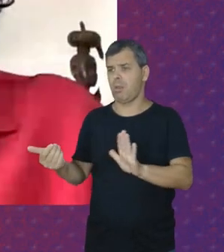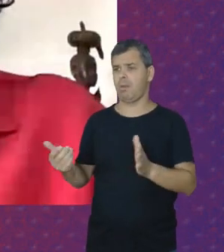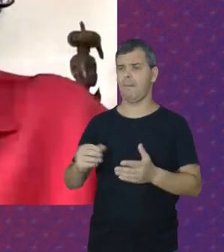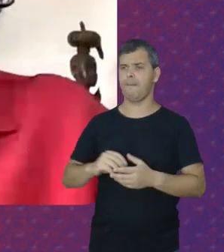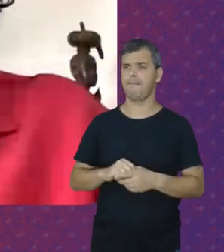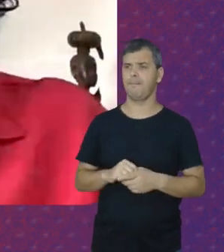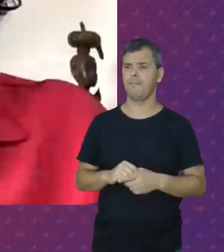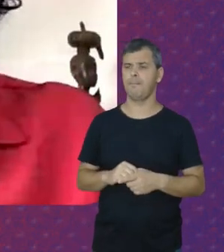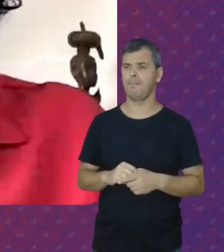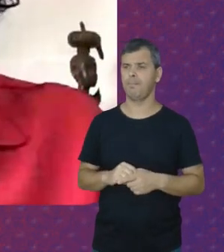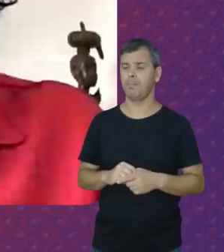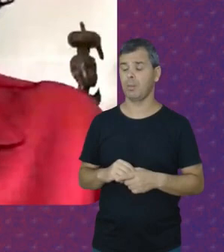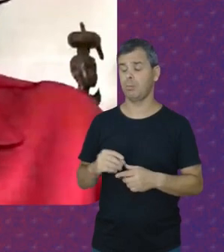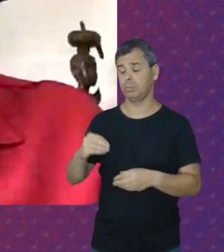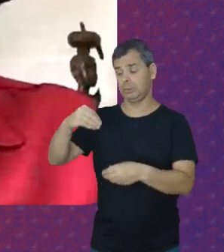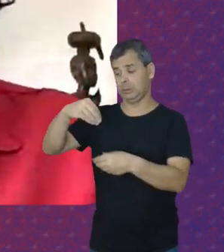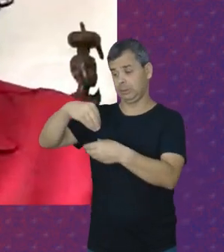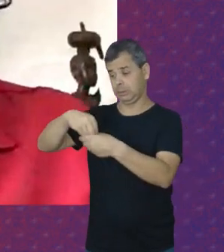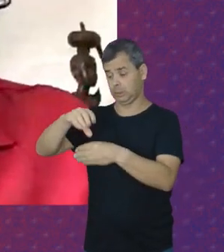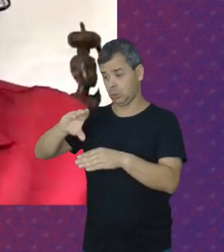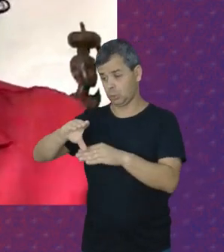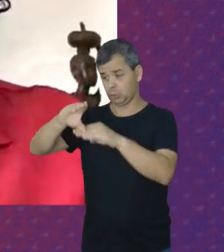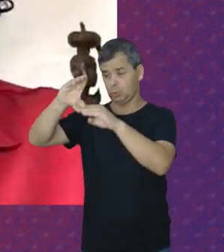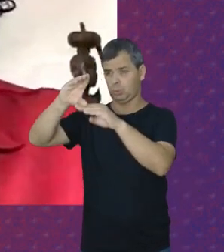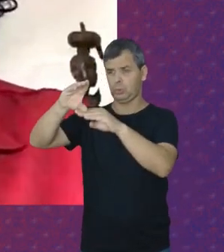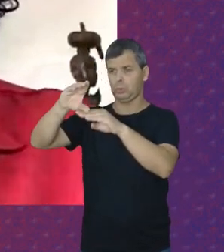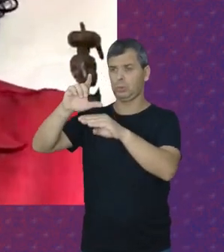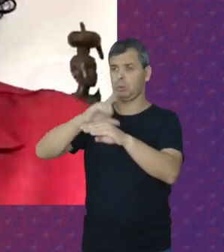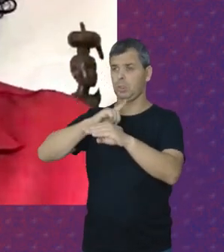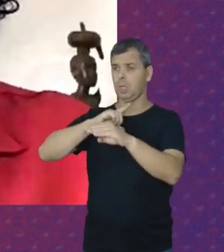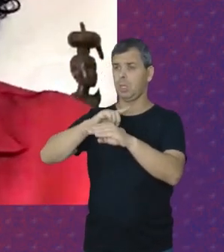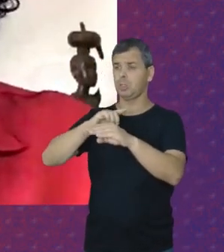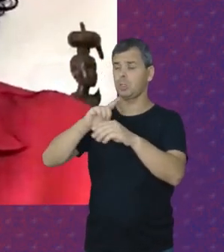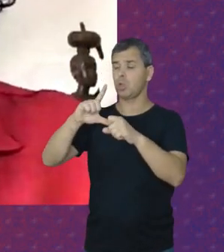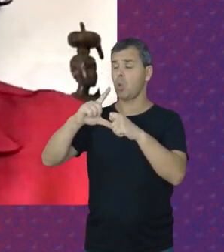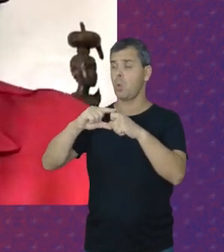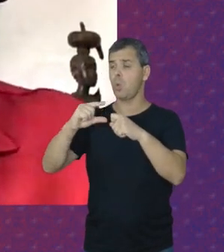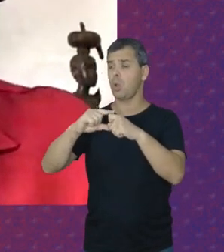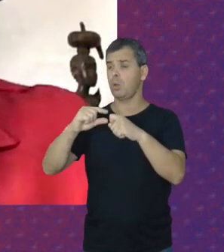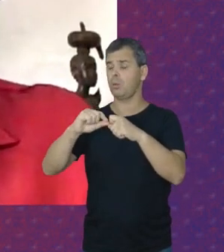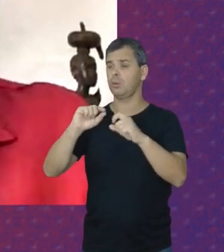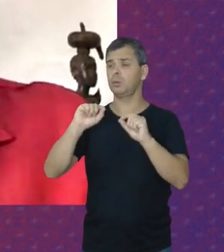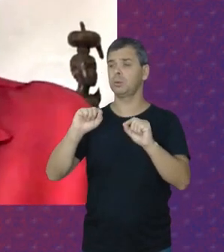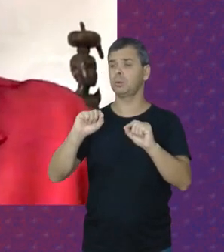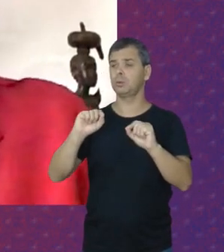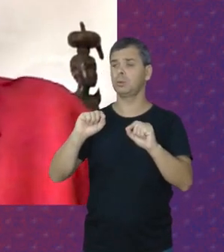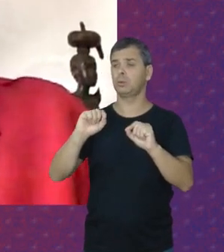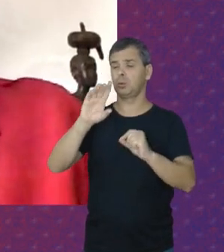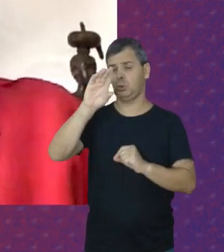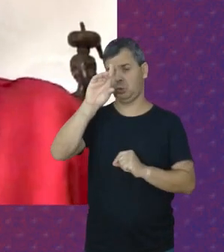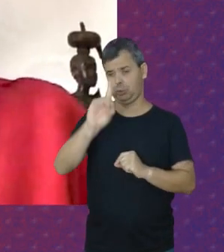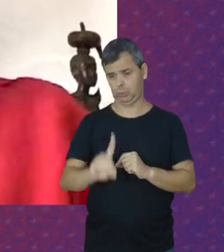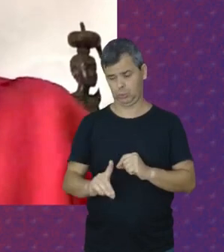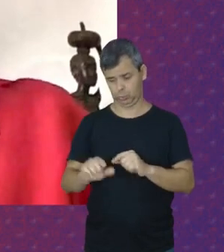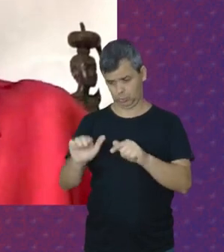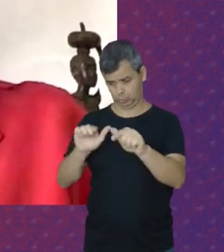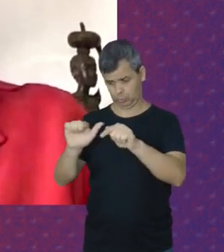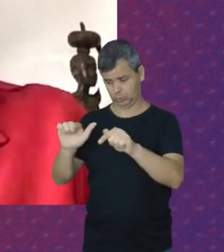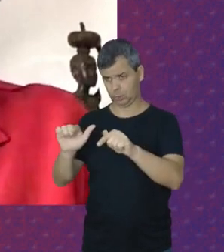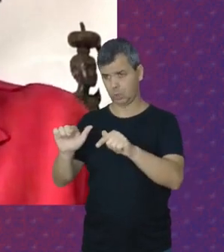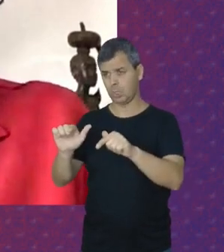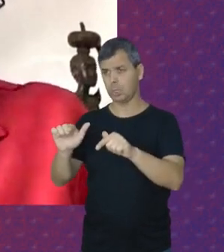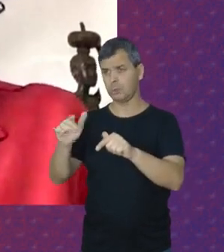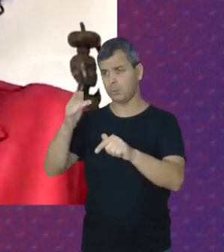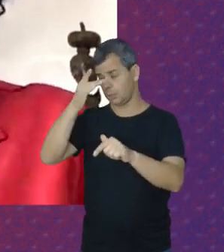Então Na Constituição Brasileira Tem lá O artigo Que fala Dos direitos Das trabalhadoras